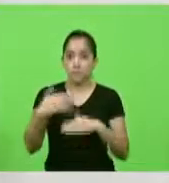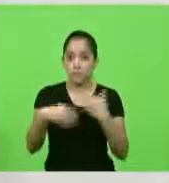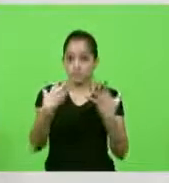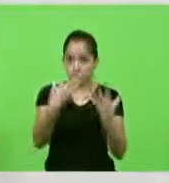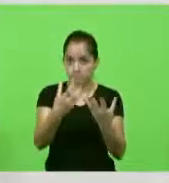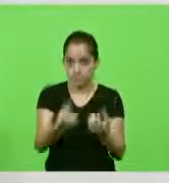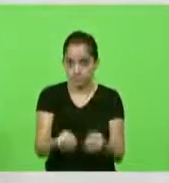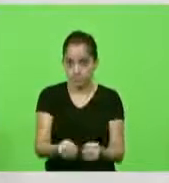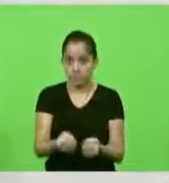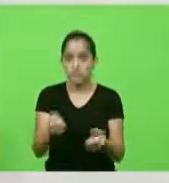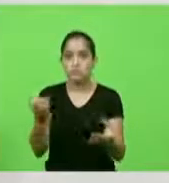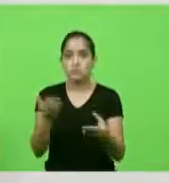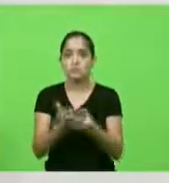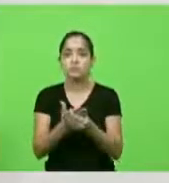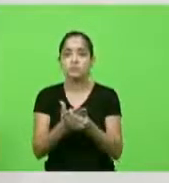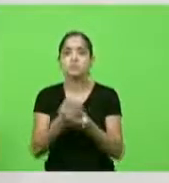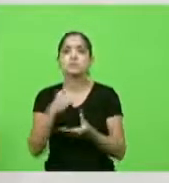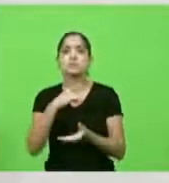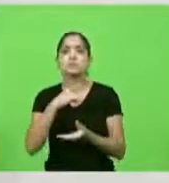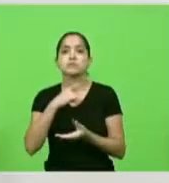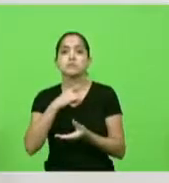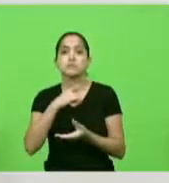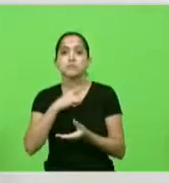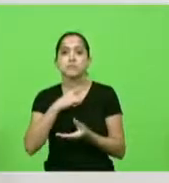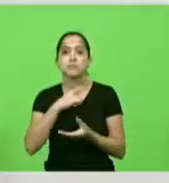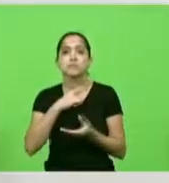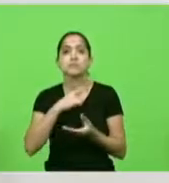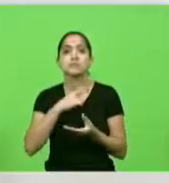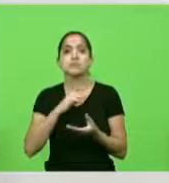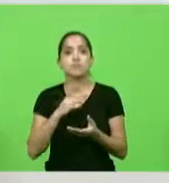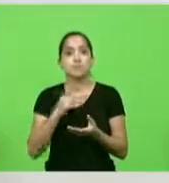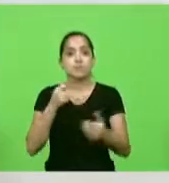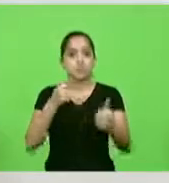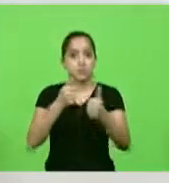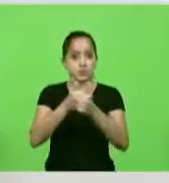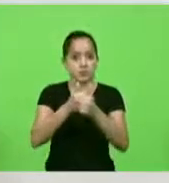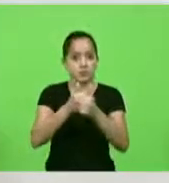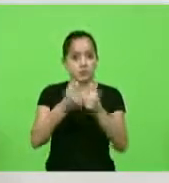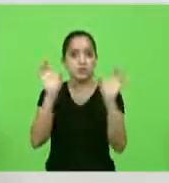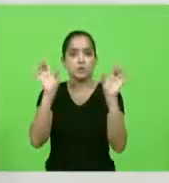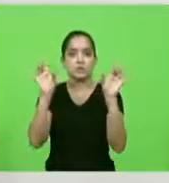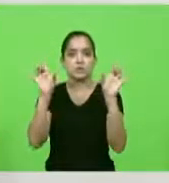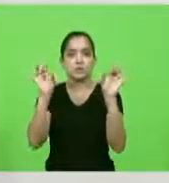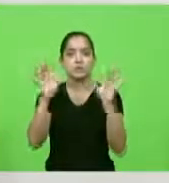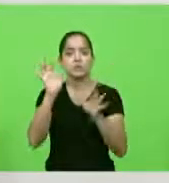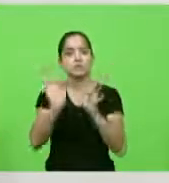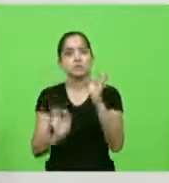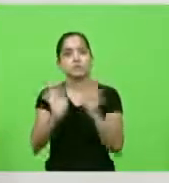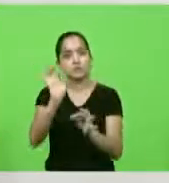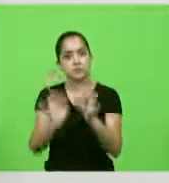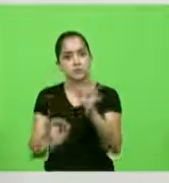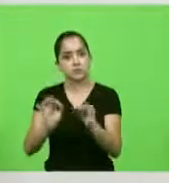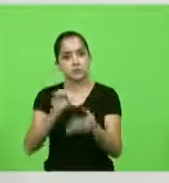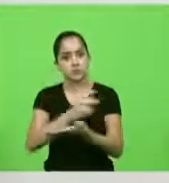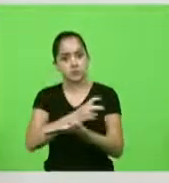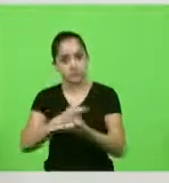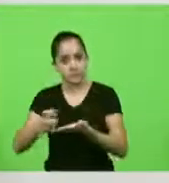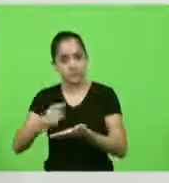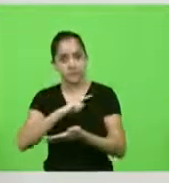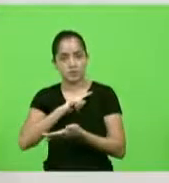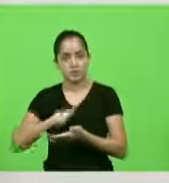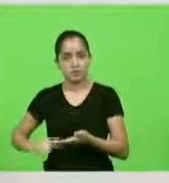do processo tivemos a instalação do tribunal especial de julgamento do impeachment do governador